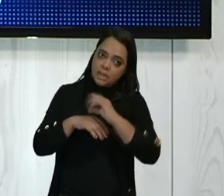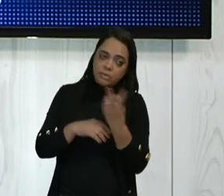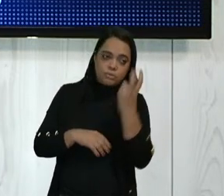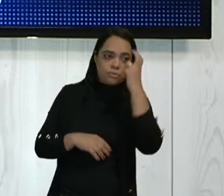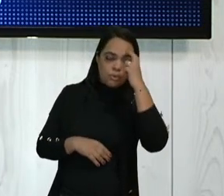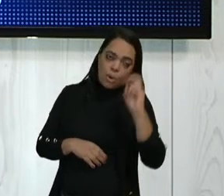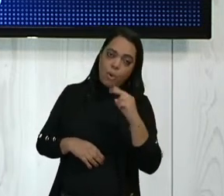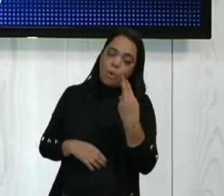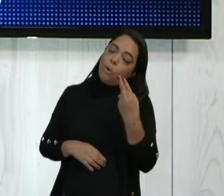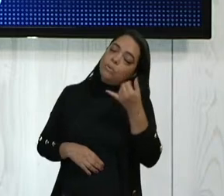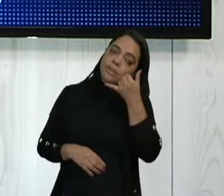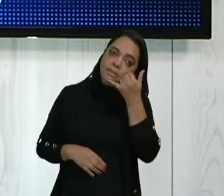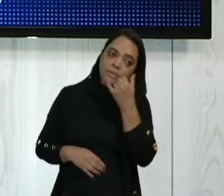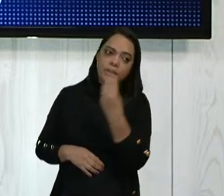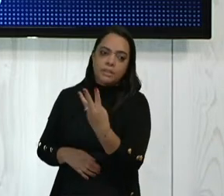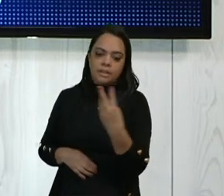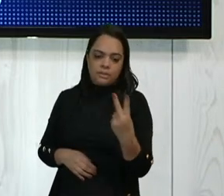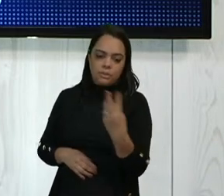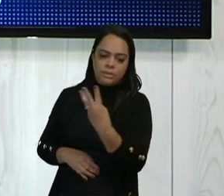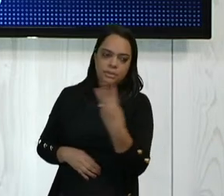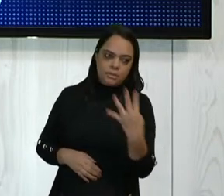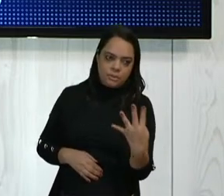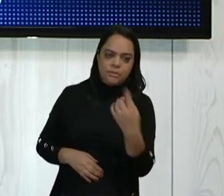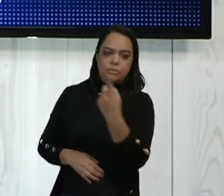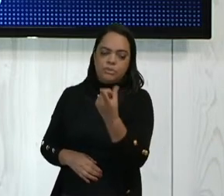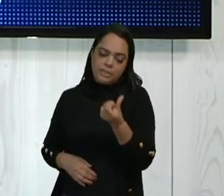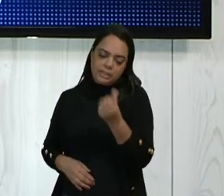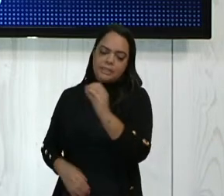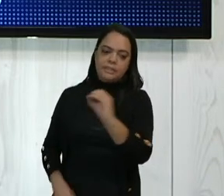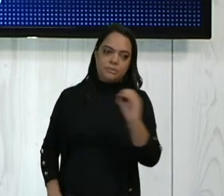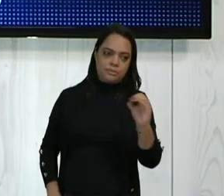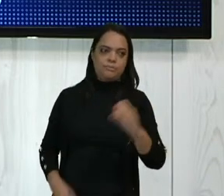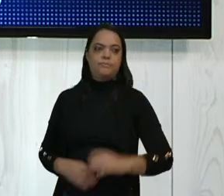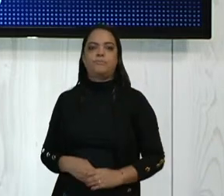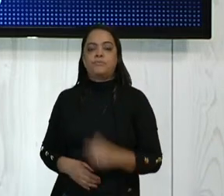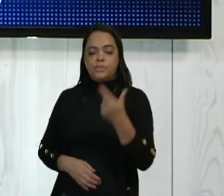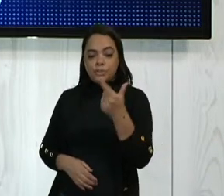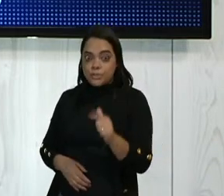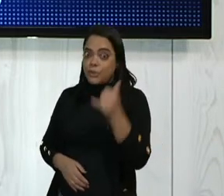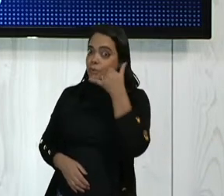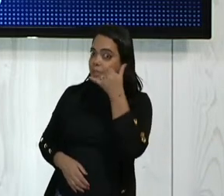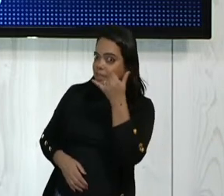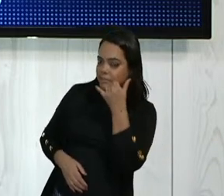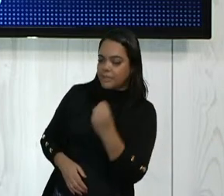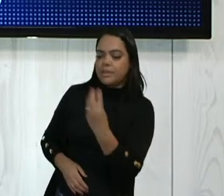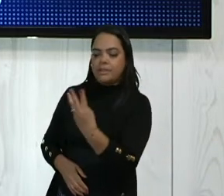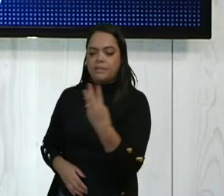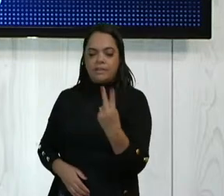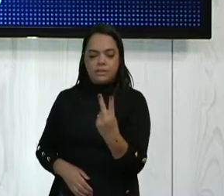pelo telefone 32 34 16 00. Repetindo para quem não pegou, viu? 32 34